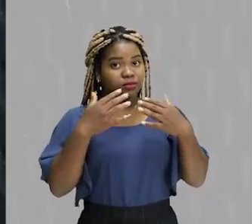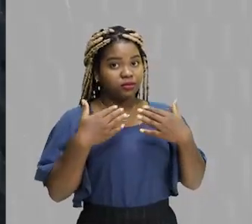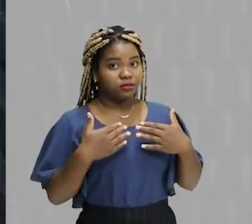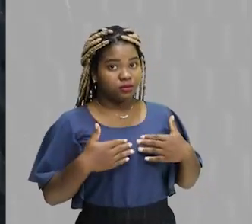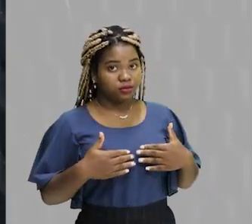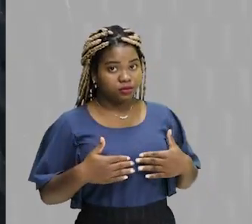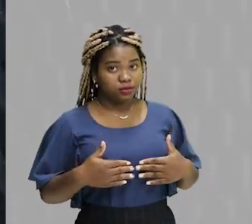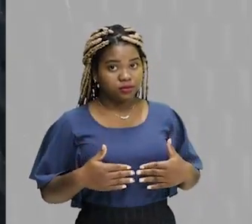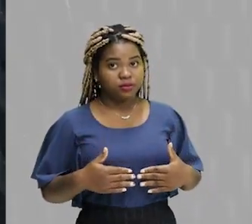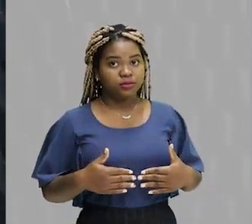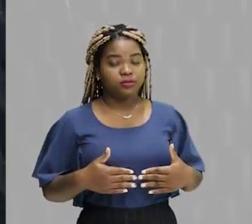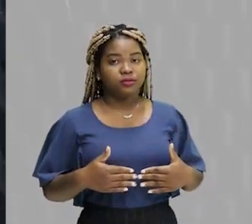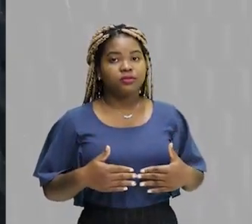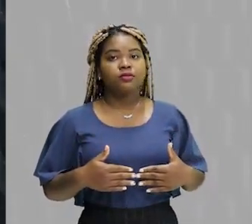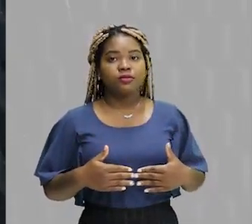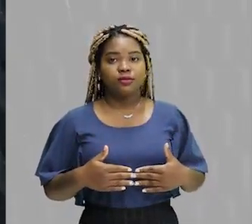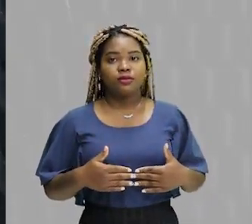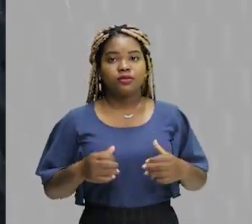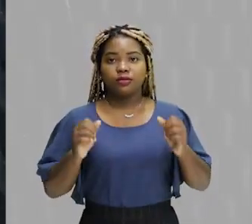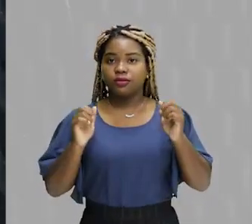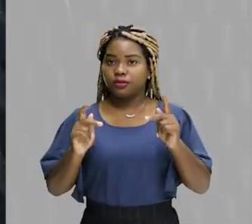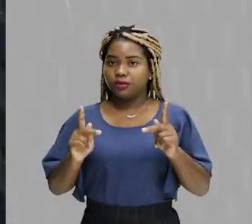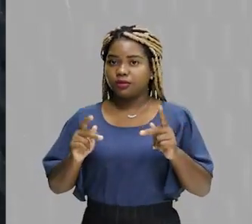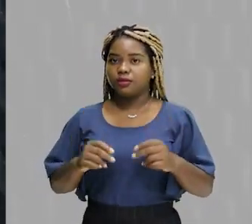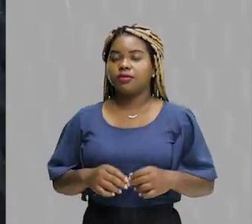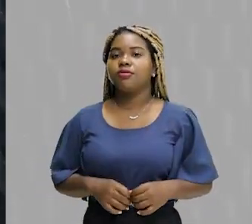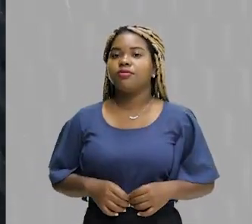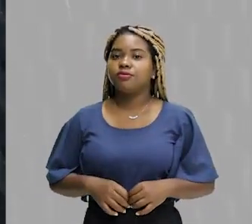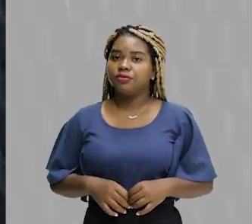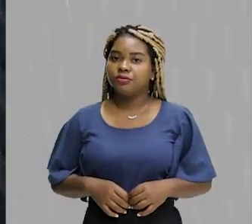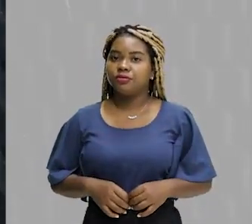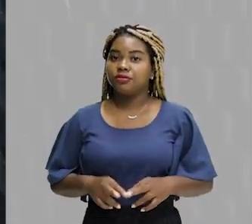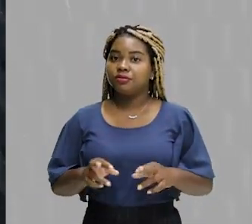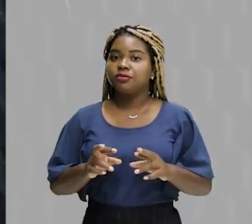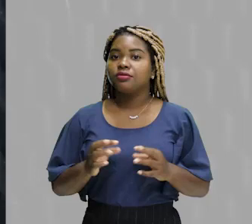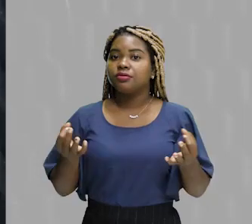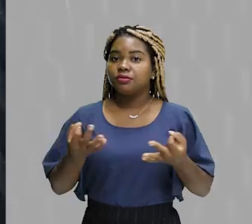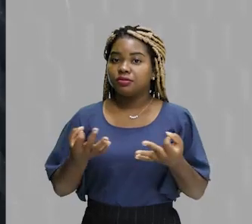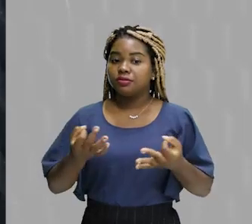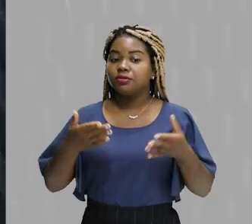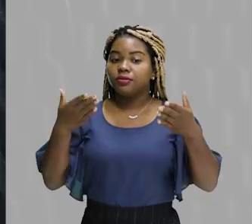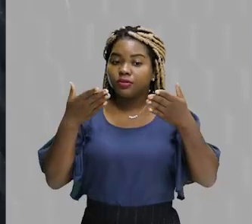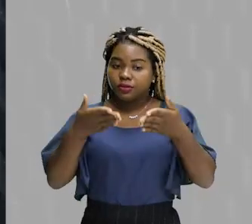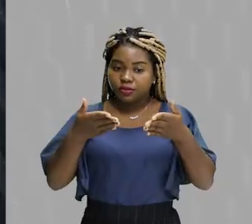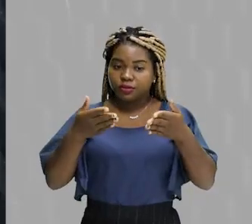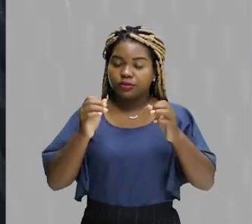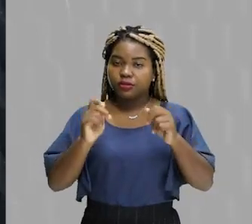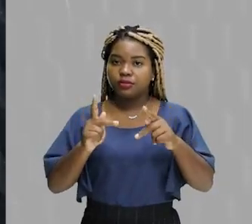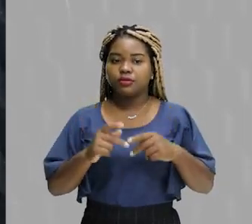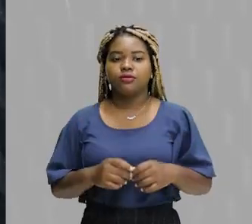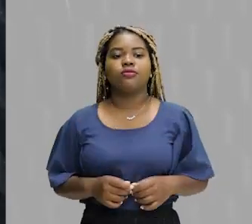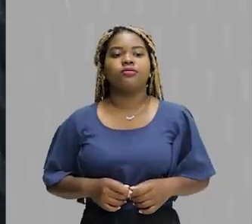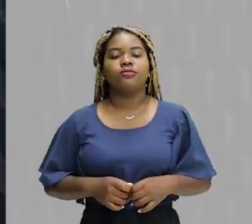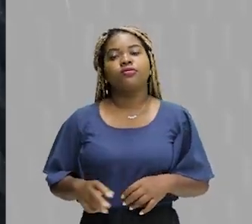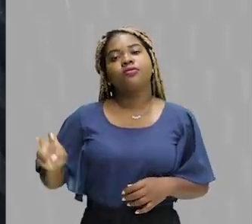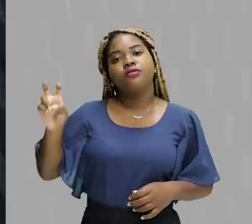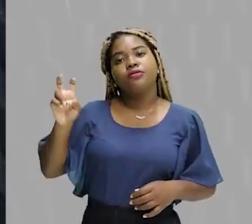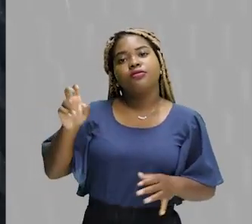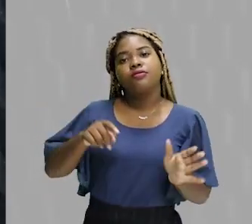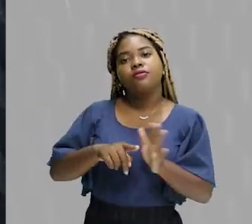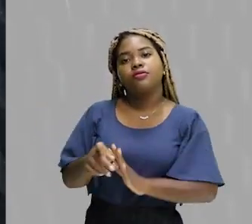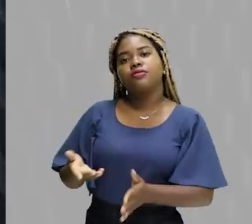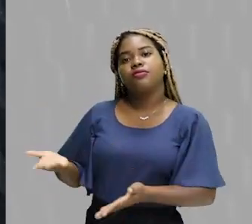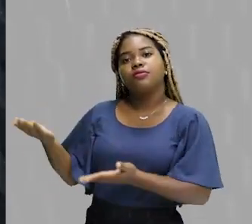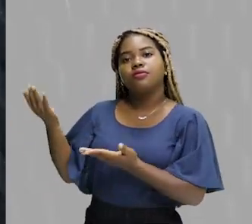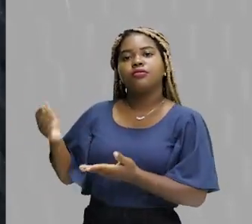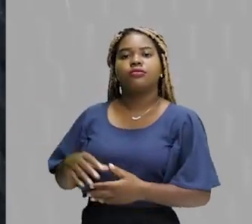Arruma o corpo para não dar aquele cansaço. Tá? Isso. Vamos lá. Perfeito. Mantenha o foco. Vamos lá. Vamos, vamos, vamos. Show de bola. Na quinta